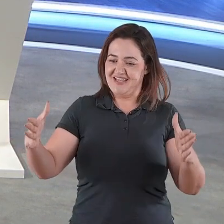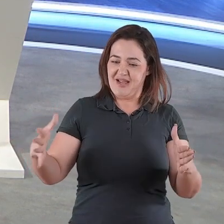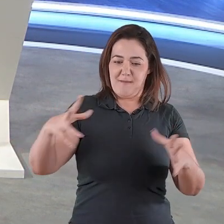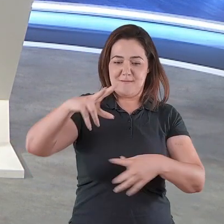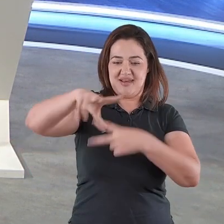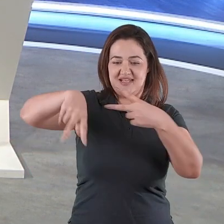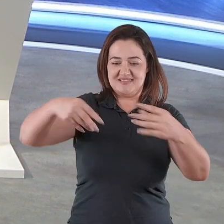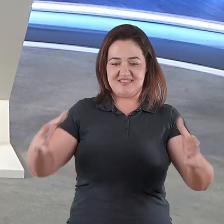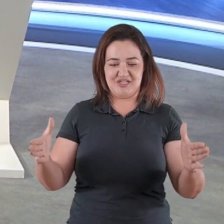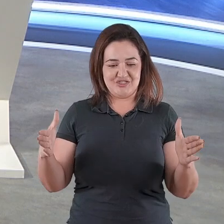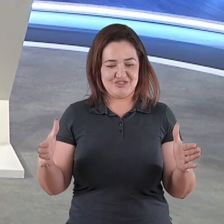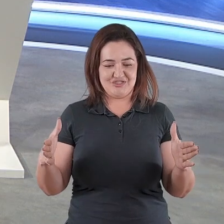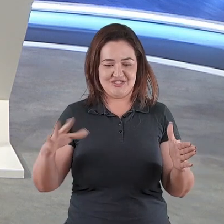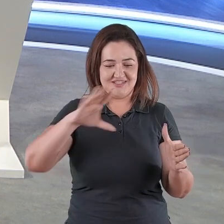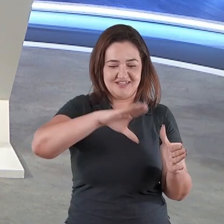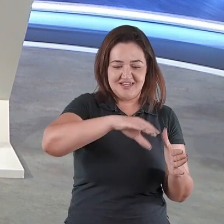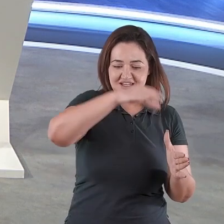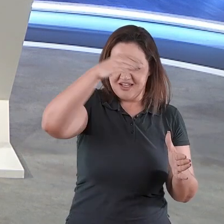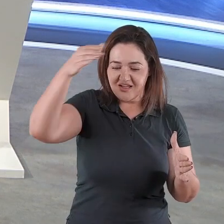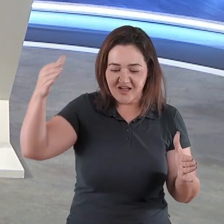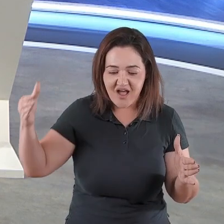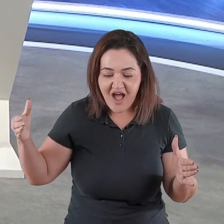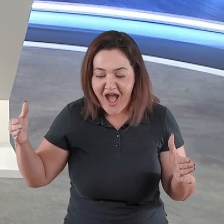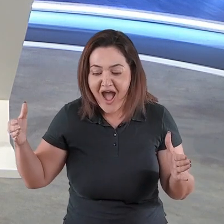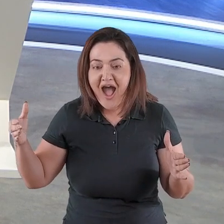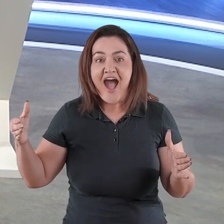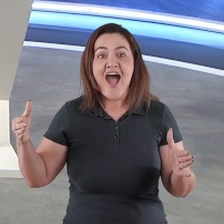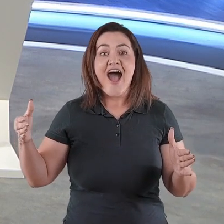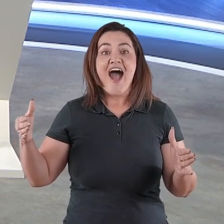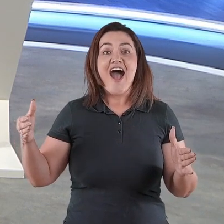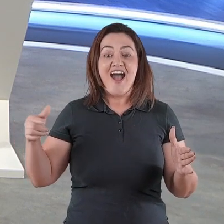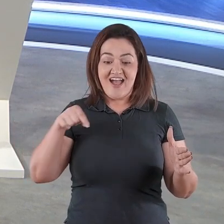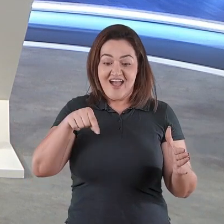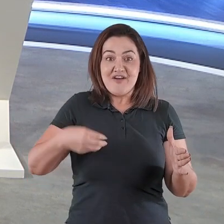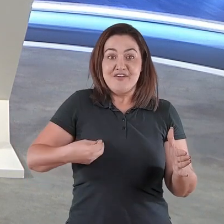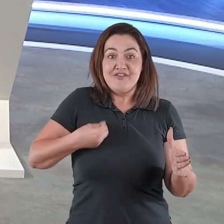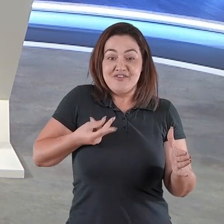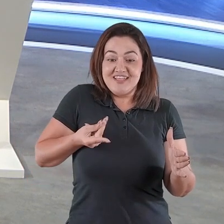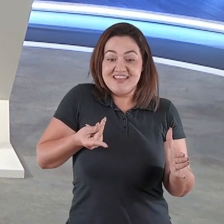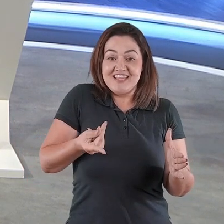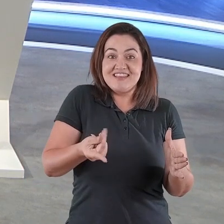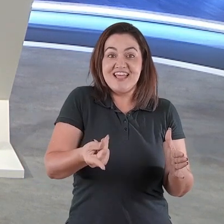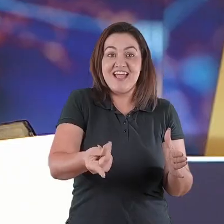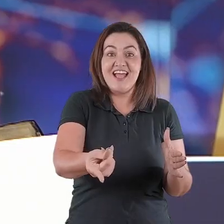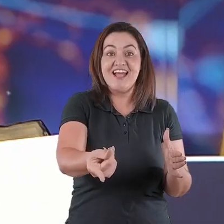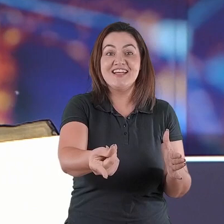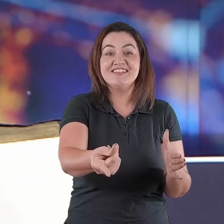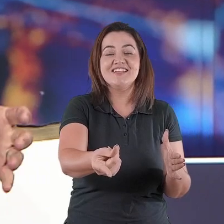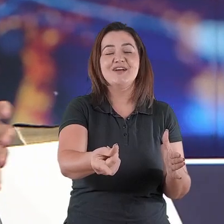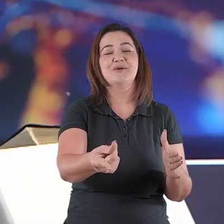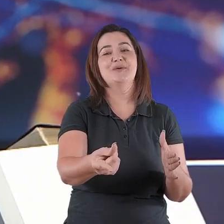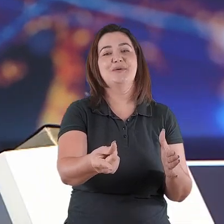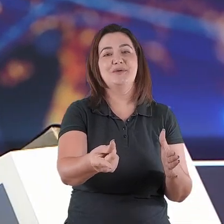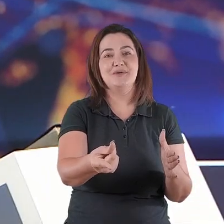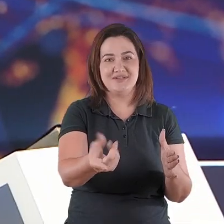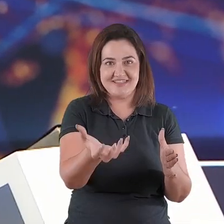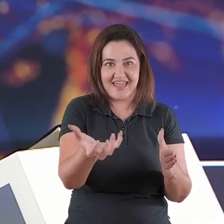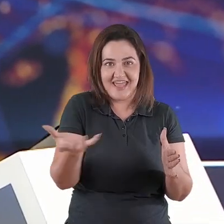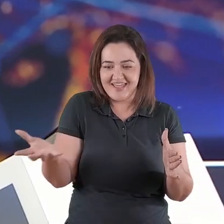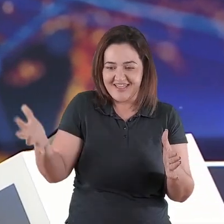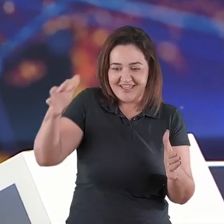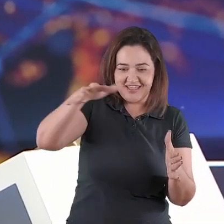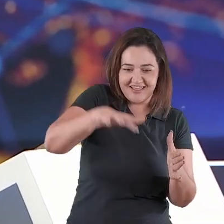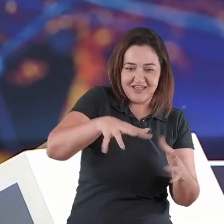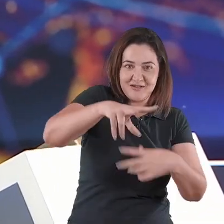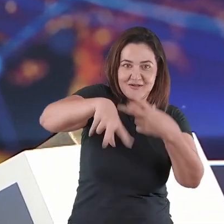você desfrutar, a esperança nasceu, a esperança que transforma vidas, por isso quero te convidar nesse momento